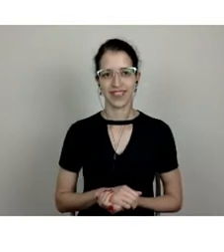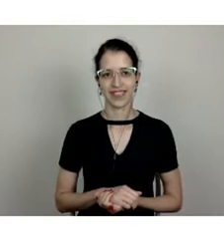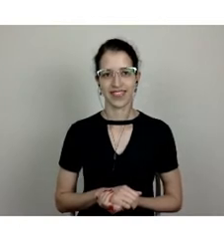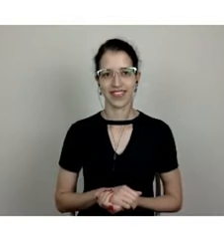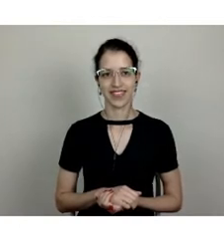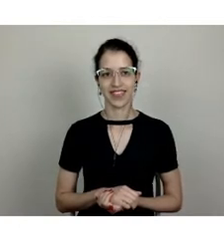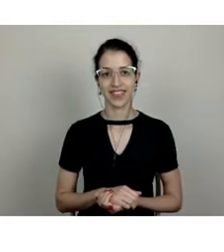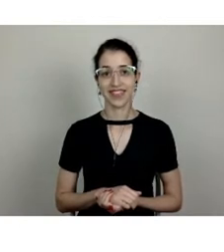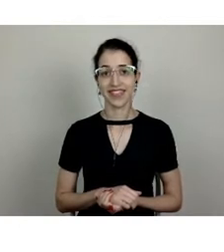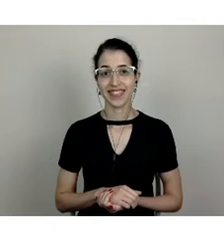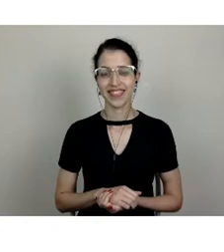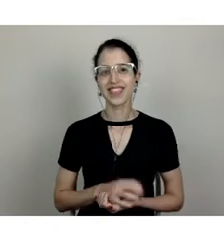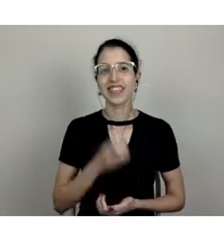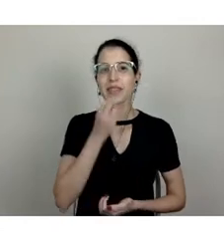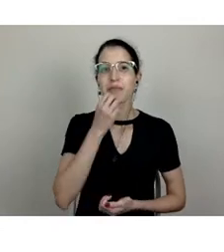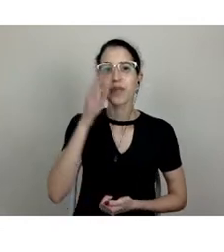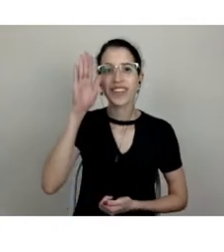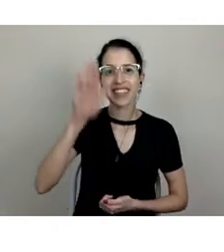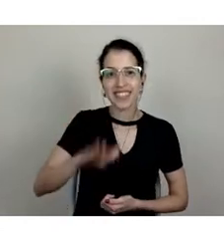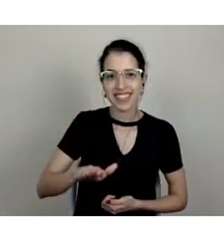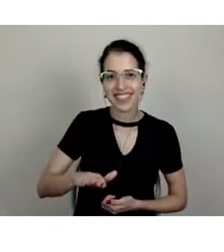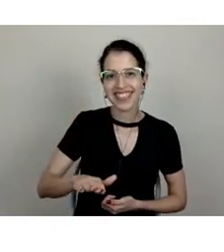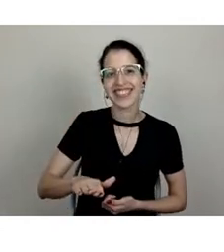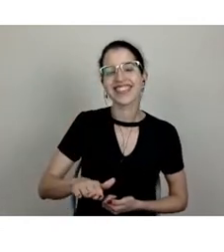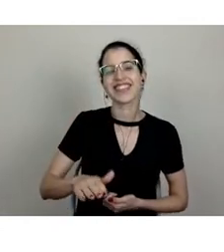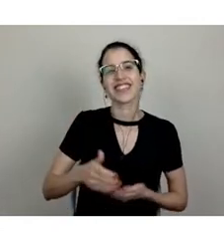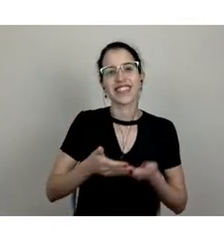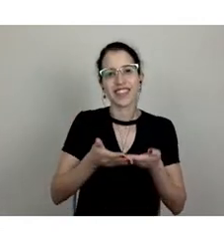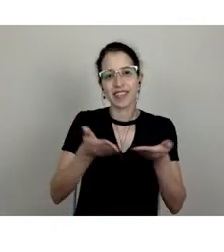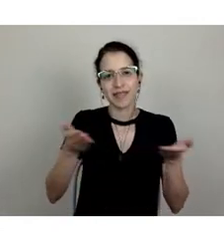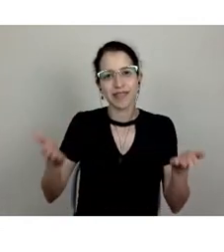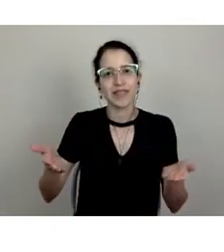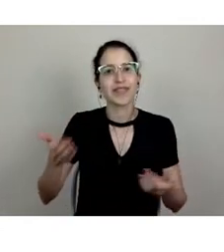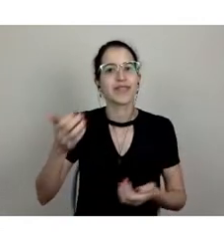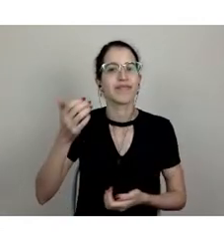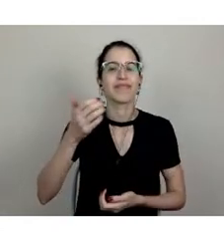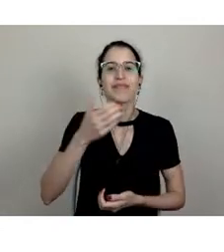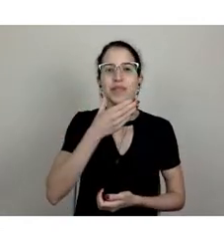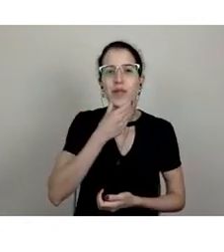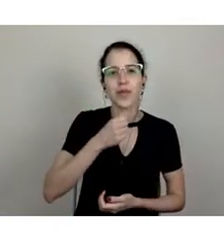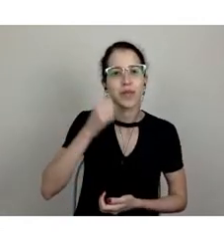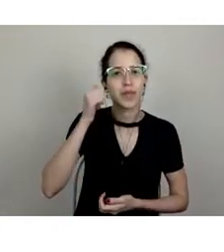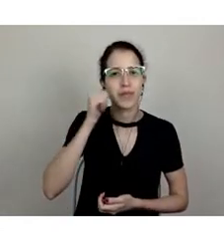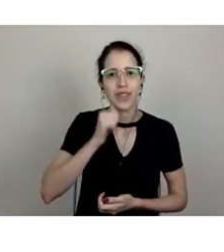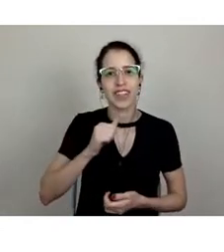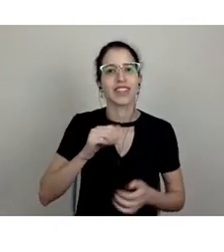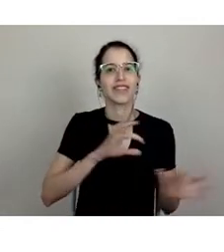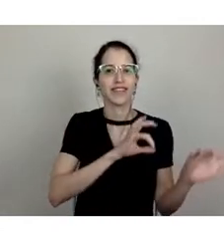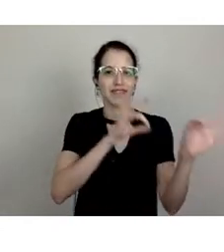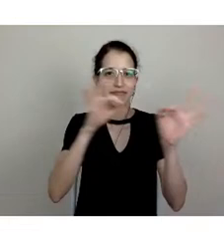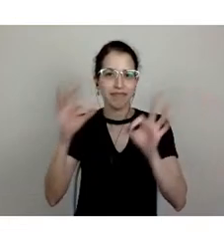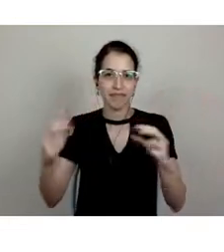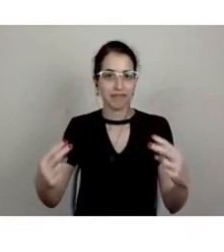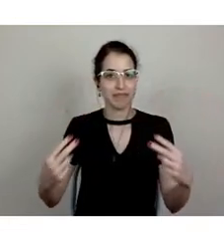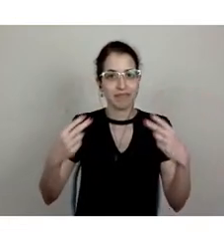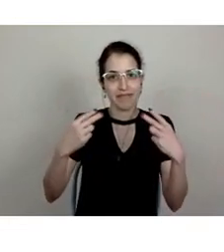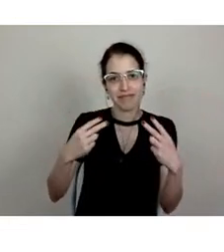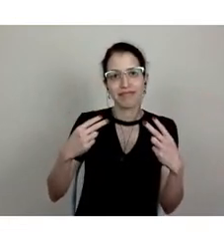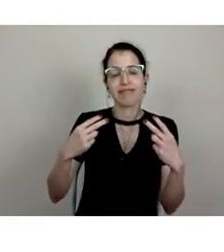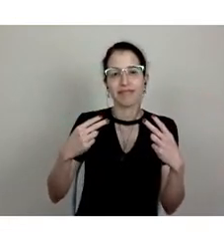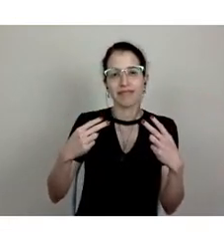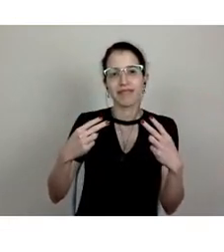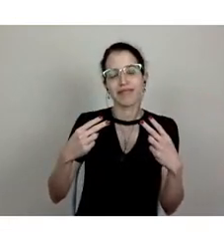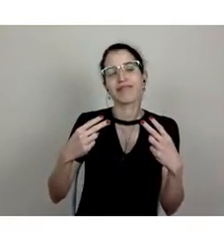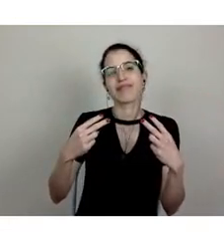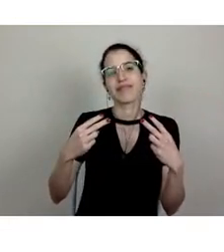Muito boa tarde a todos e todas que nos acompanham nesta véspera